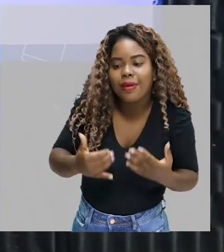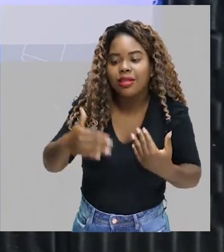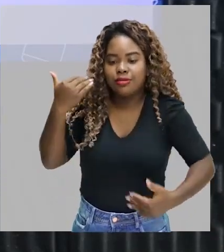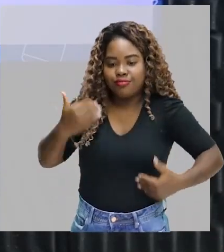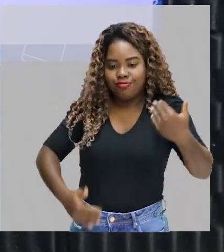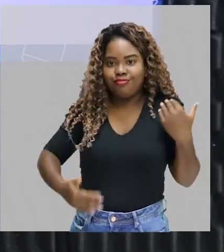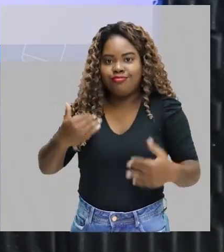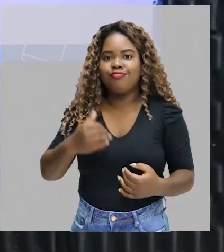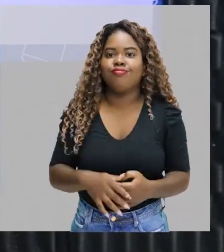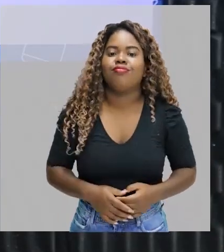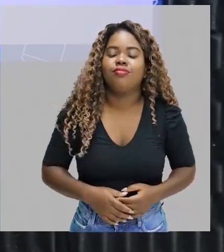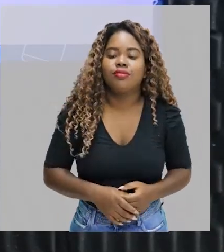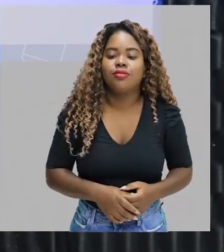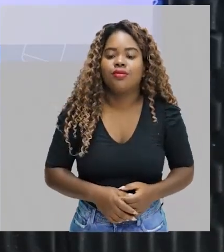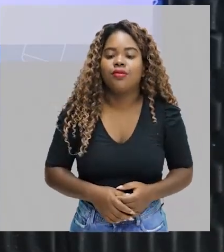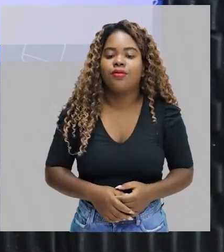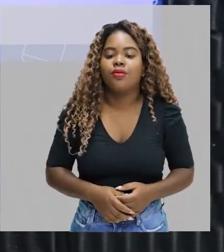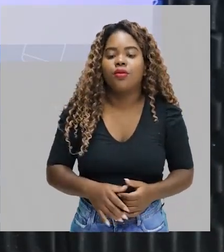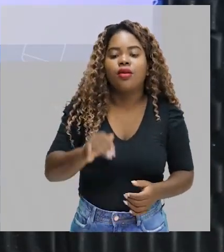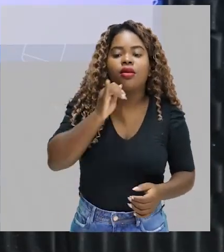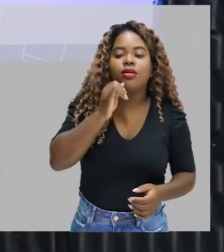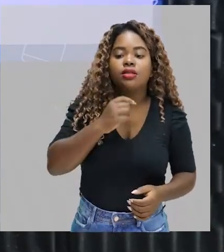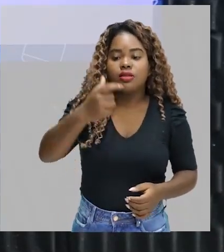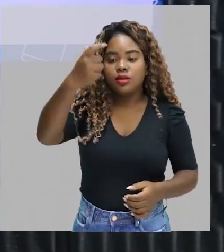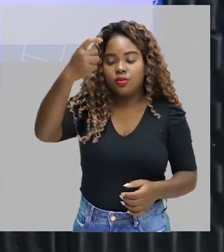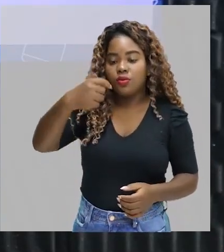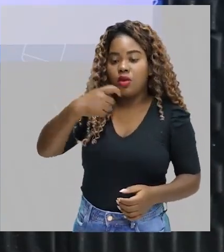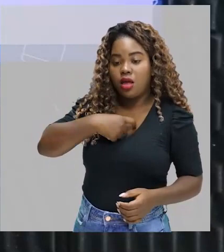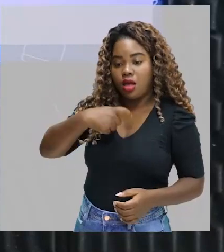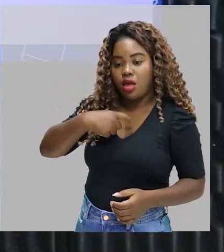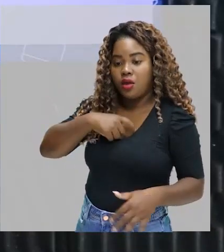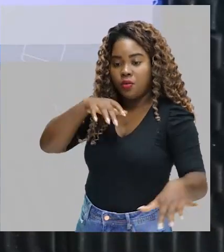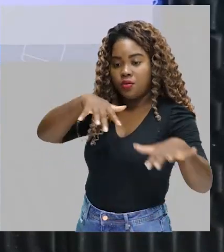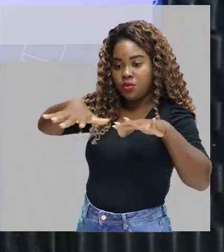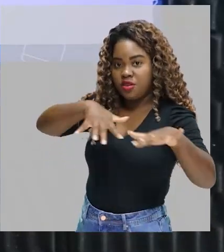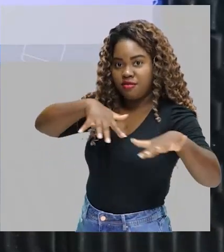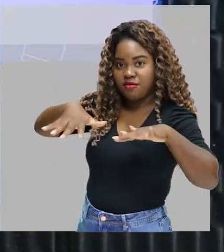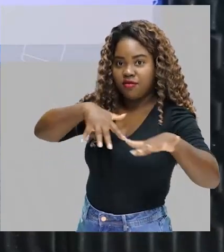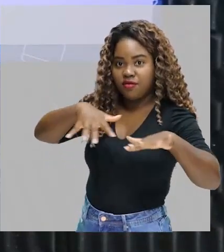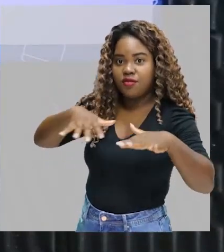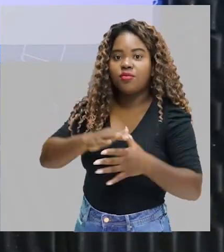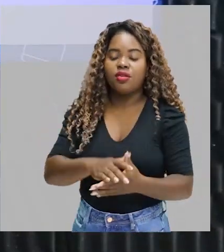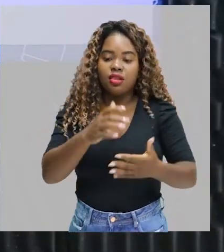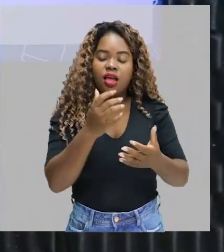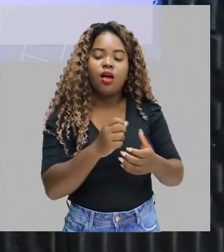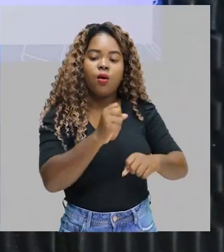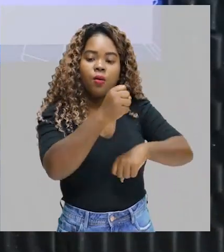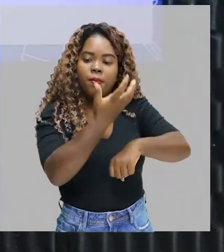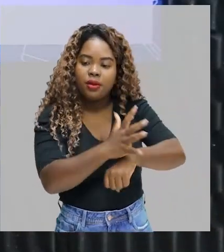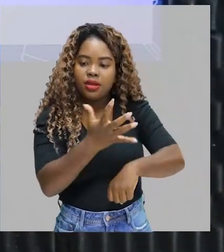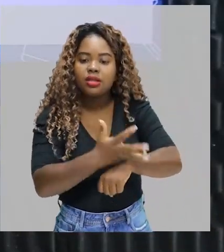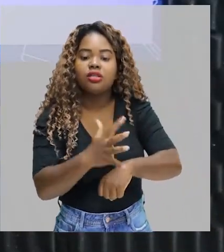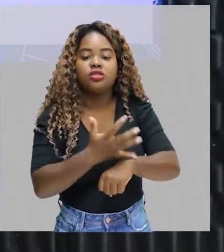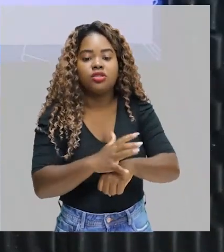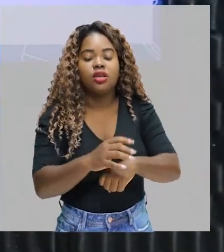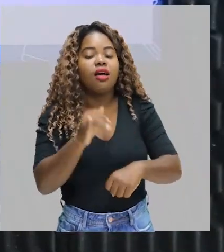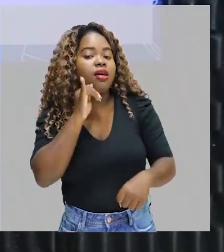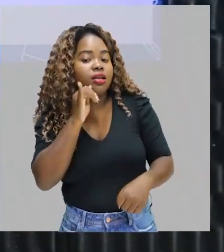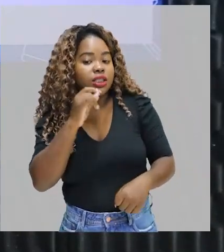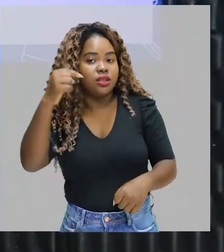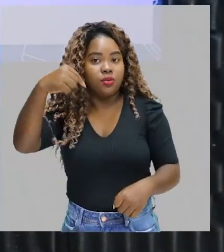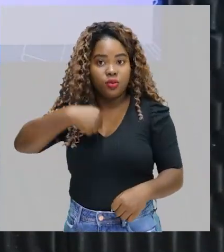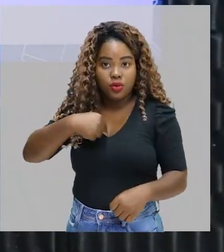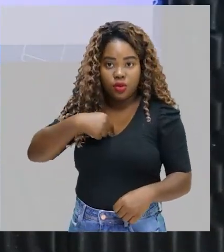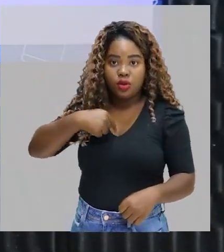energia. Então, eu me movimentar, eu executar as minhas práticas laborais, como eu estou aqui trabalhando, eu estou